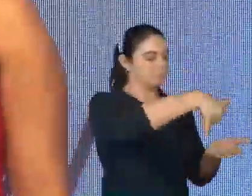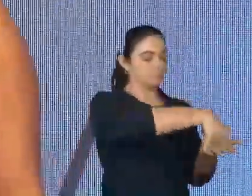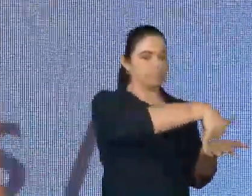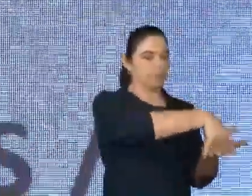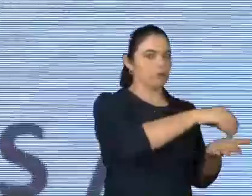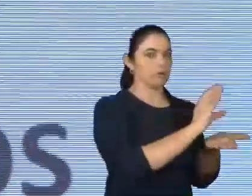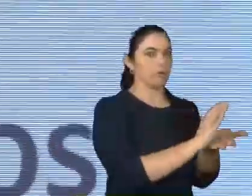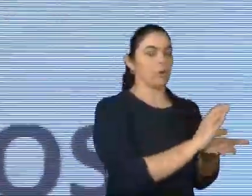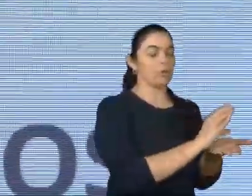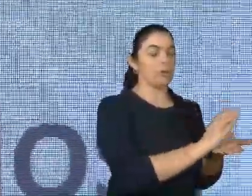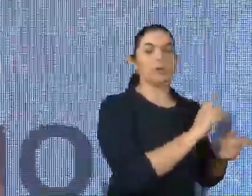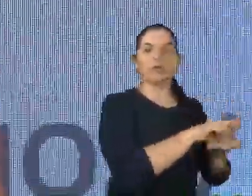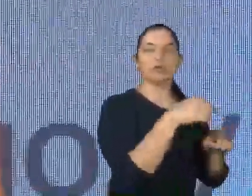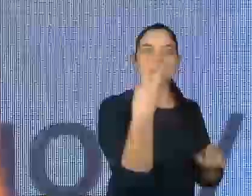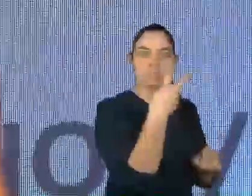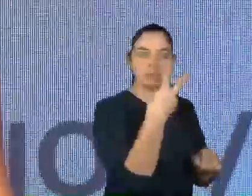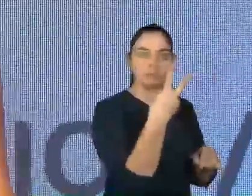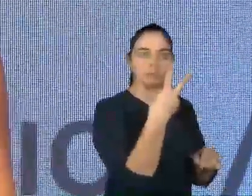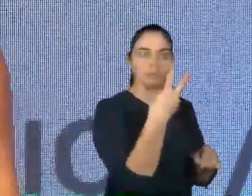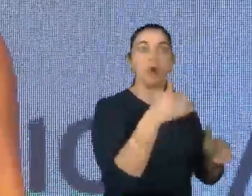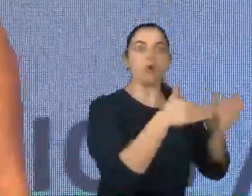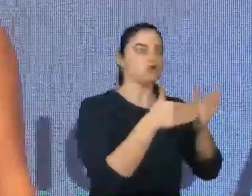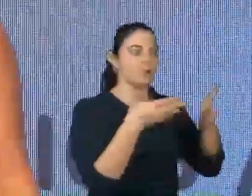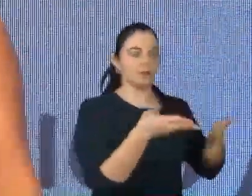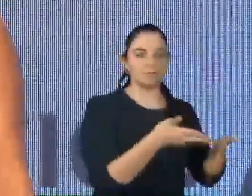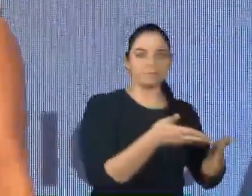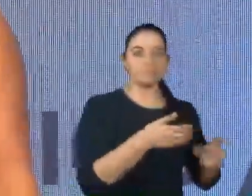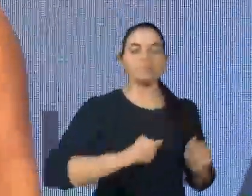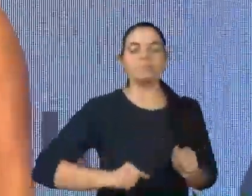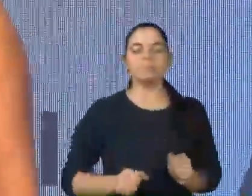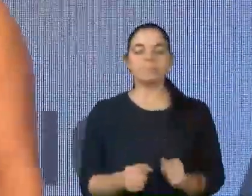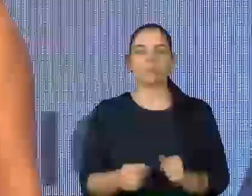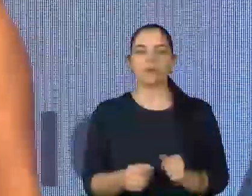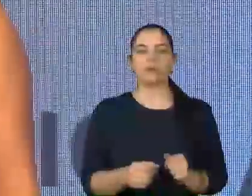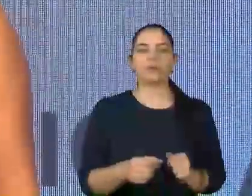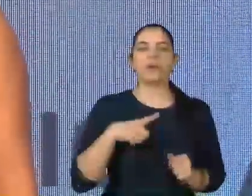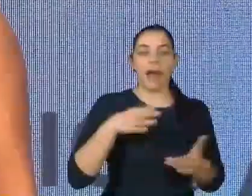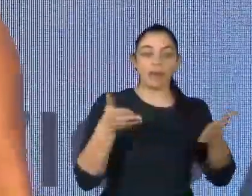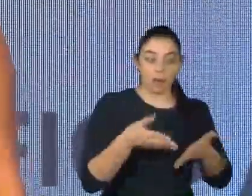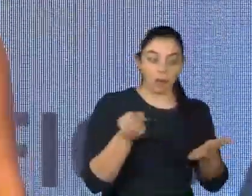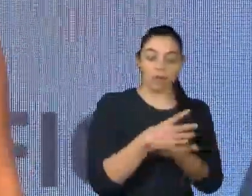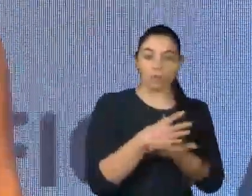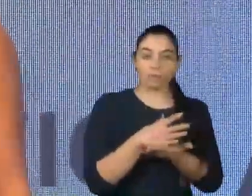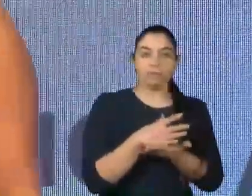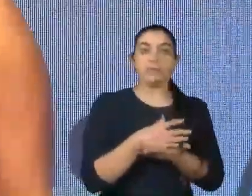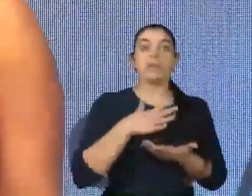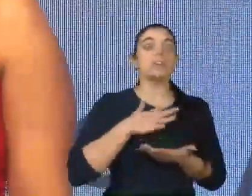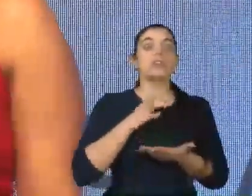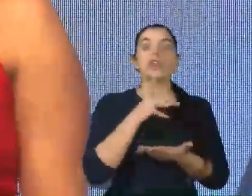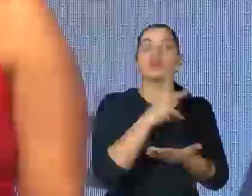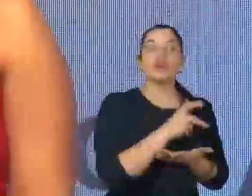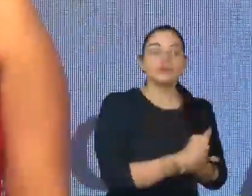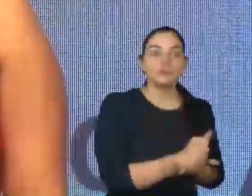O segundo atendimento da Rebeca, o segundo não, o último, esses de agora, os atuais, eles estão